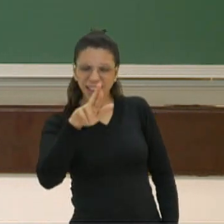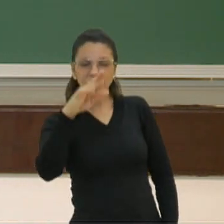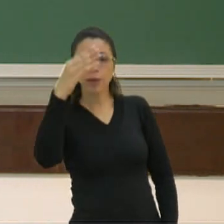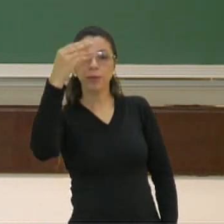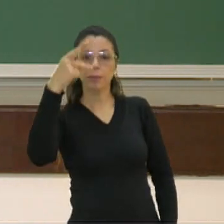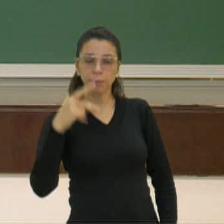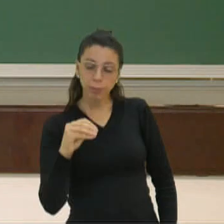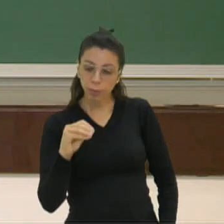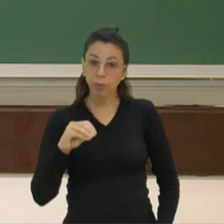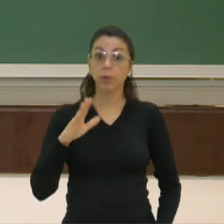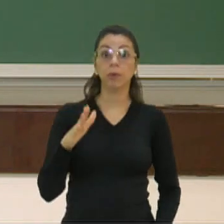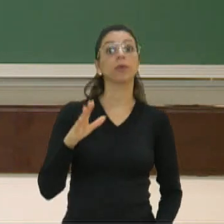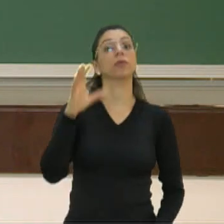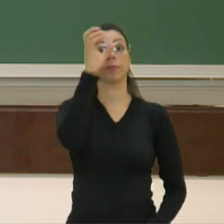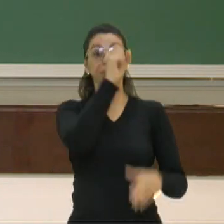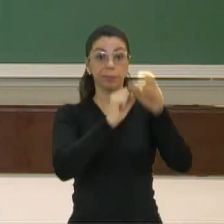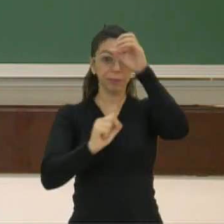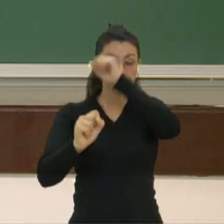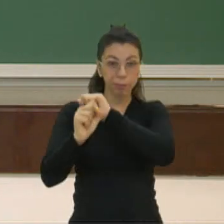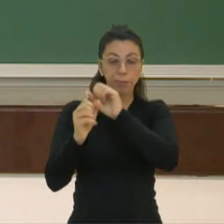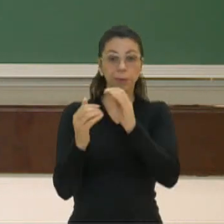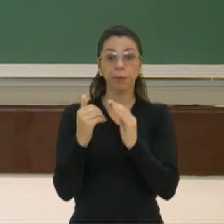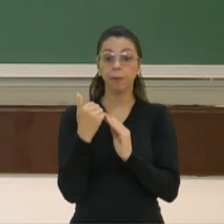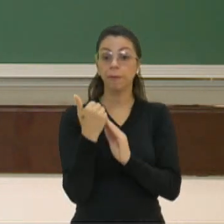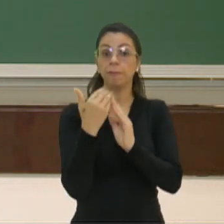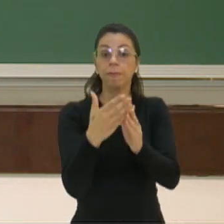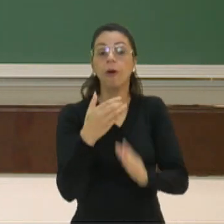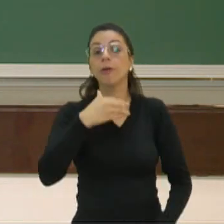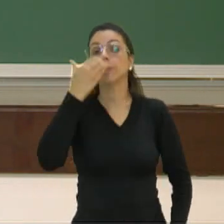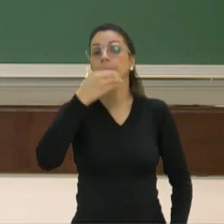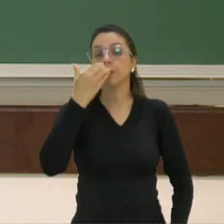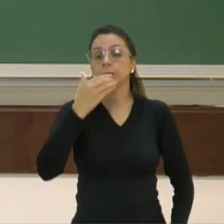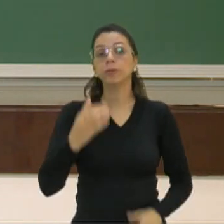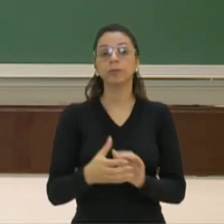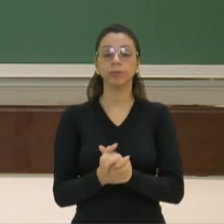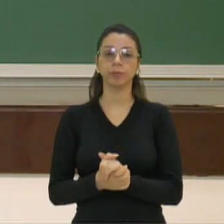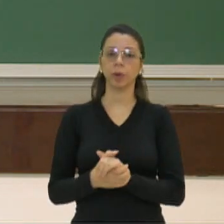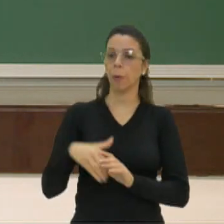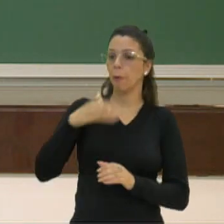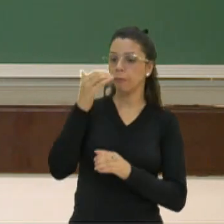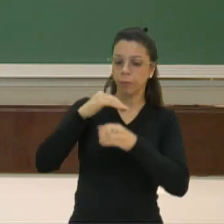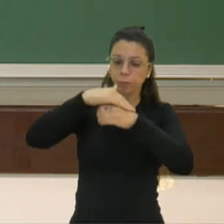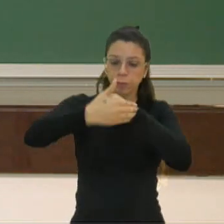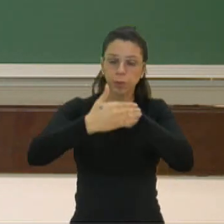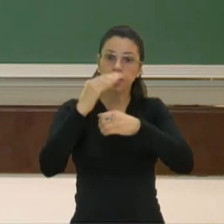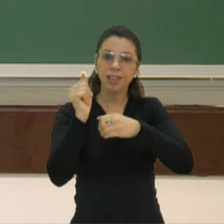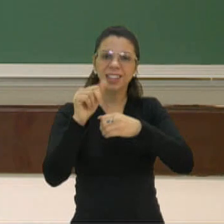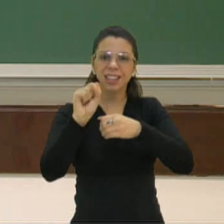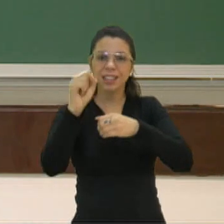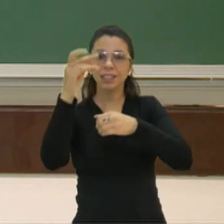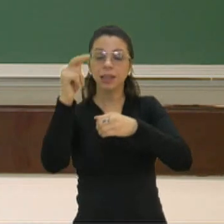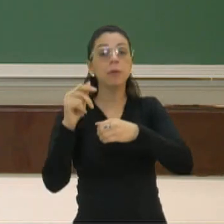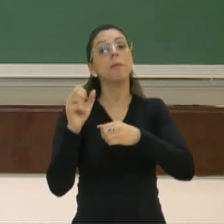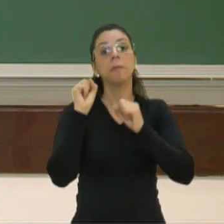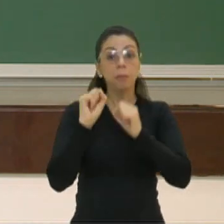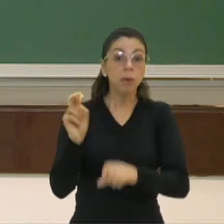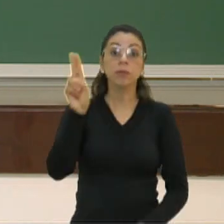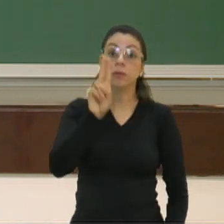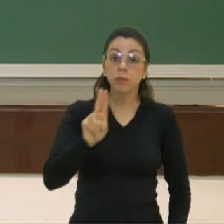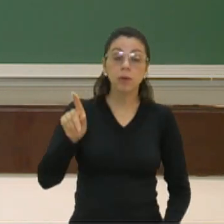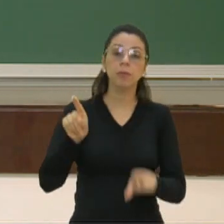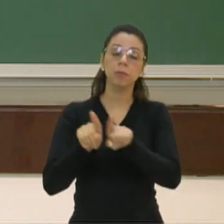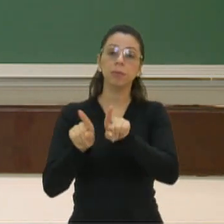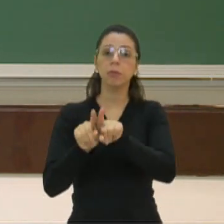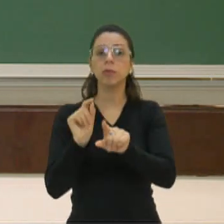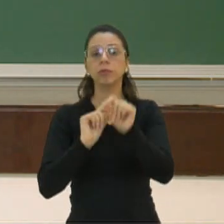gente aprendeu que epicarpo é a parte de fora do fruto, a casca. E isso é muito legal porque você pode usar na sua alimentação. Você pode fazer